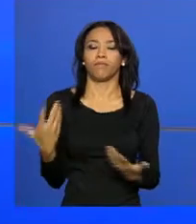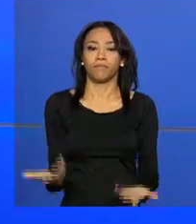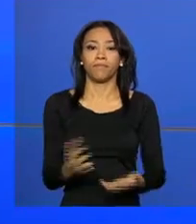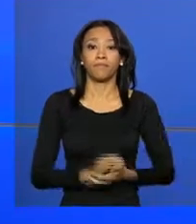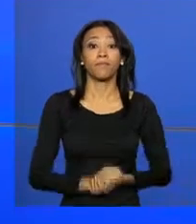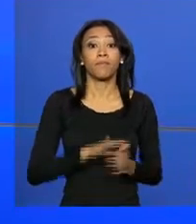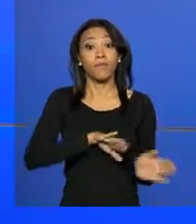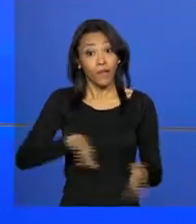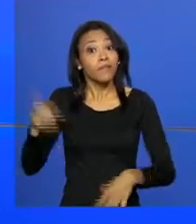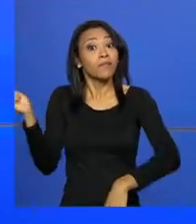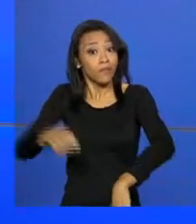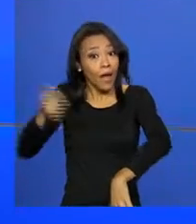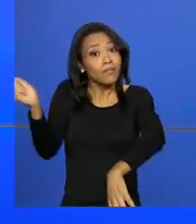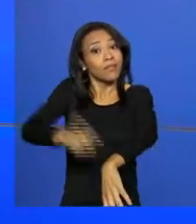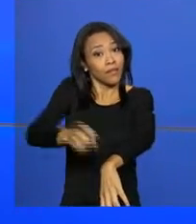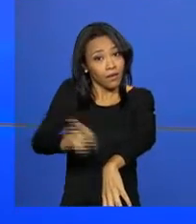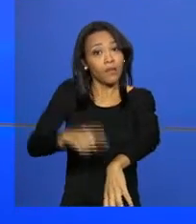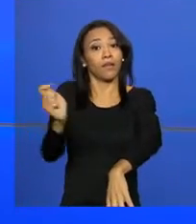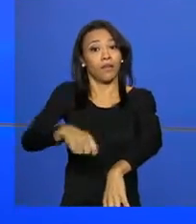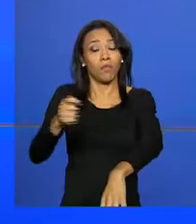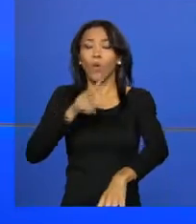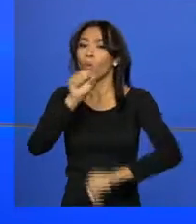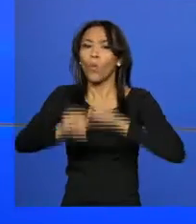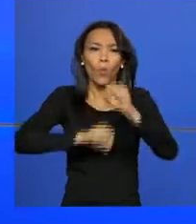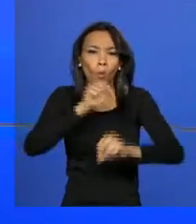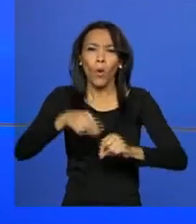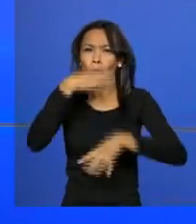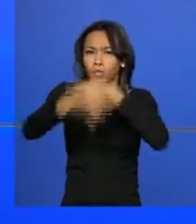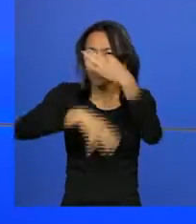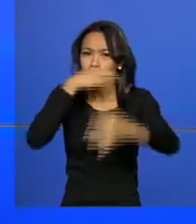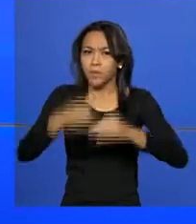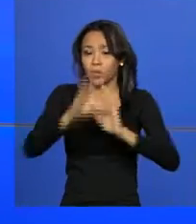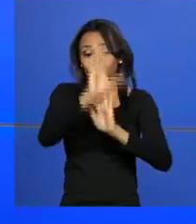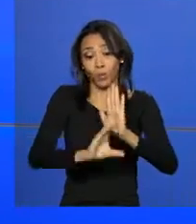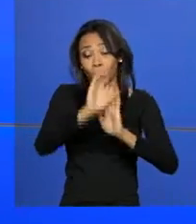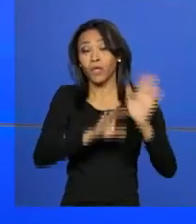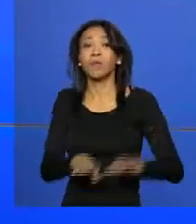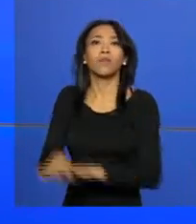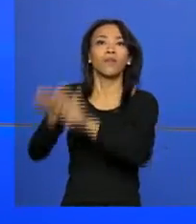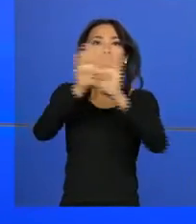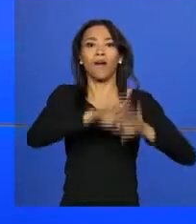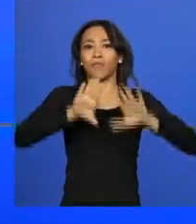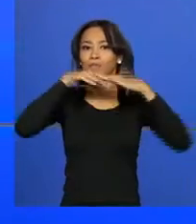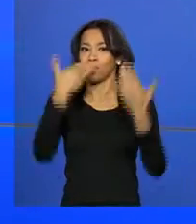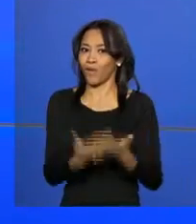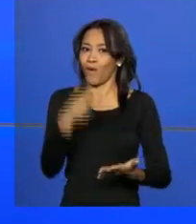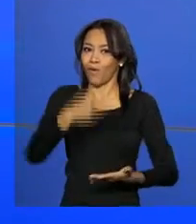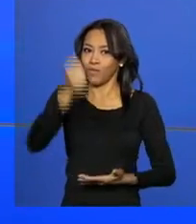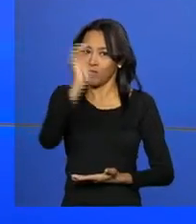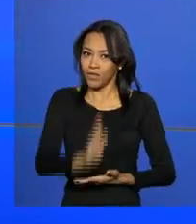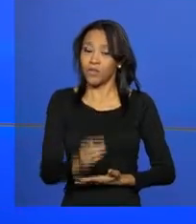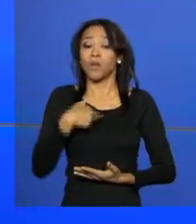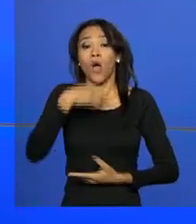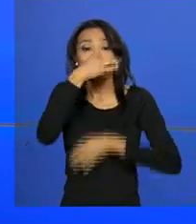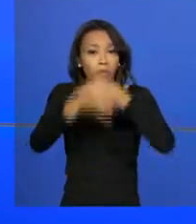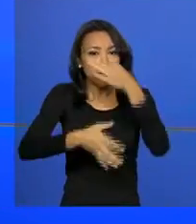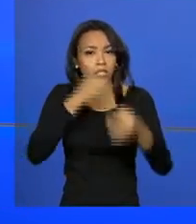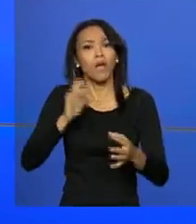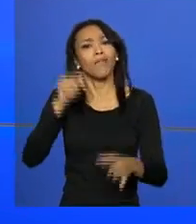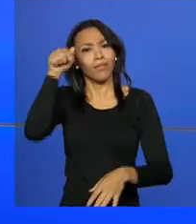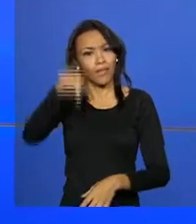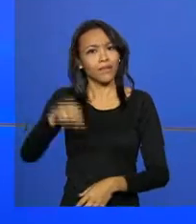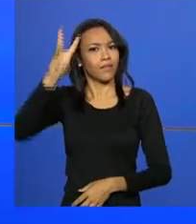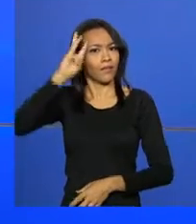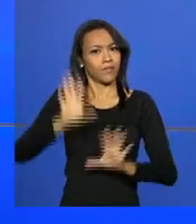E ainda dá tempo de contribuir para a construção do currículo comum para a educação básica brasileira. A consulta pública termina